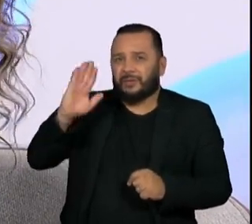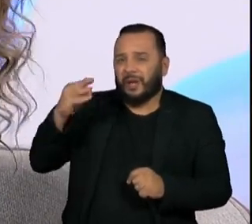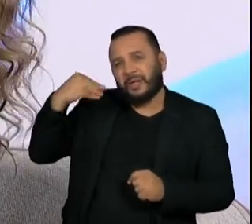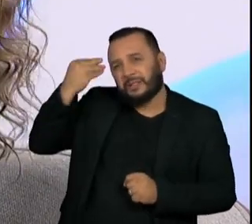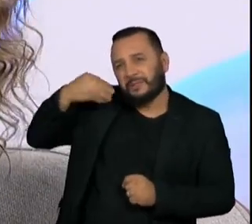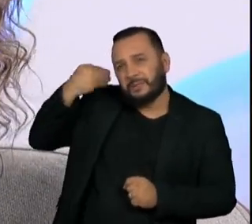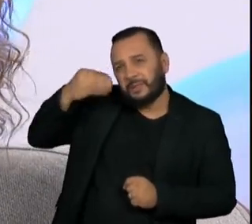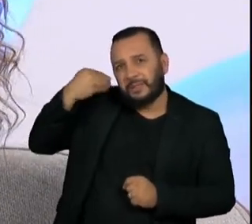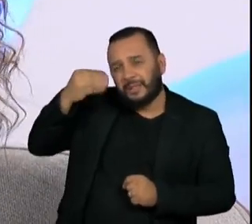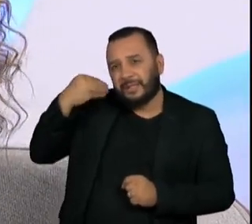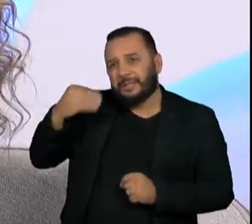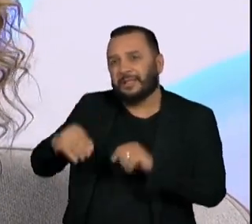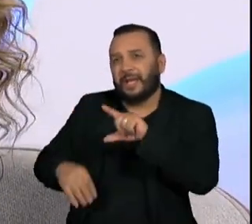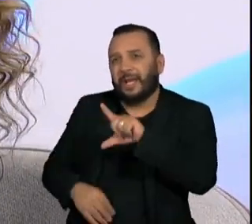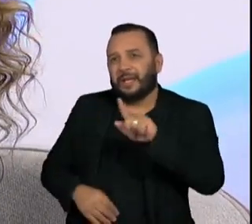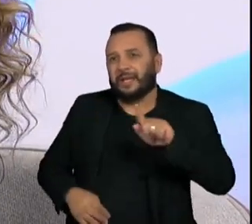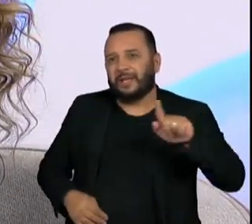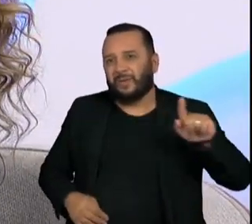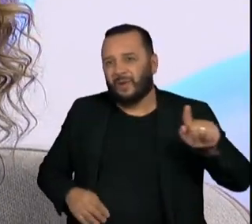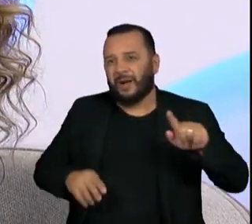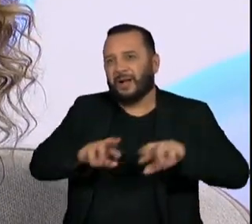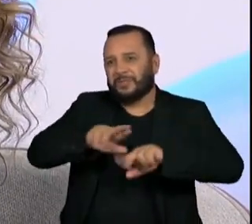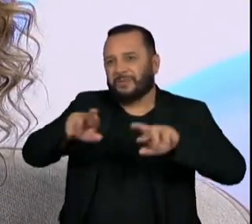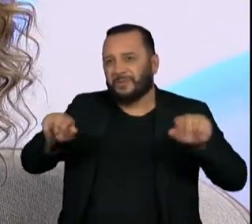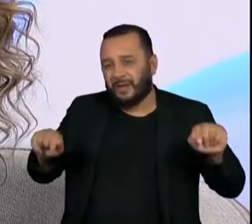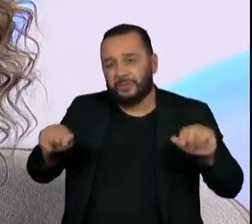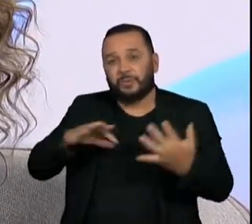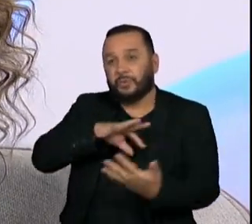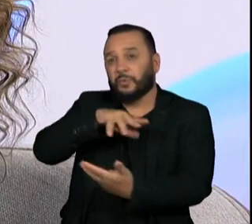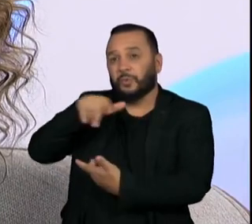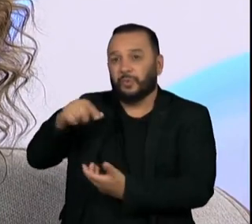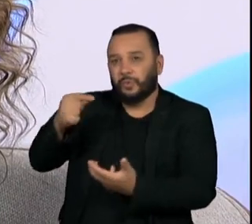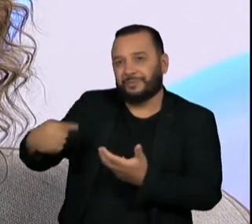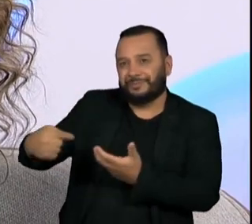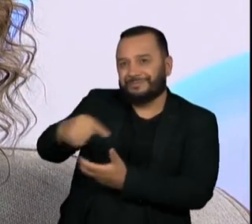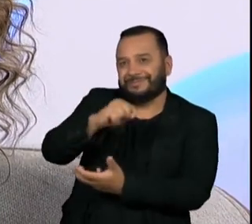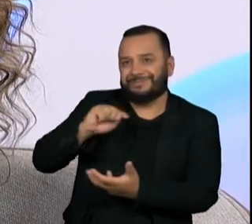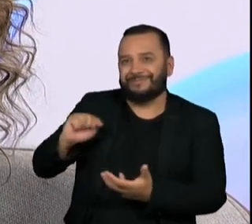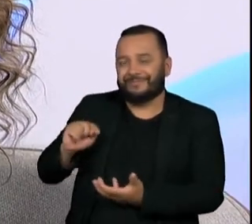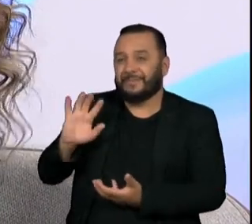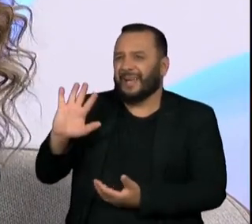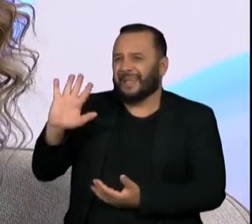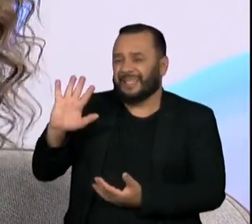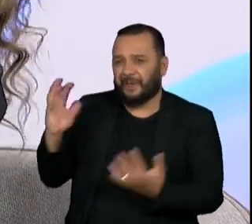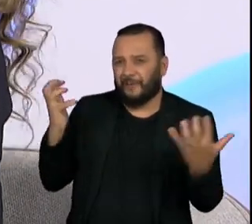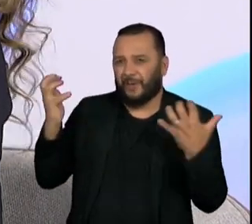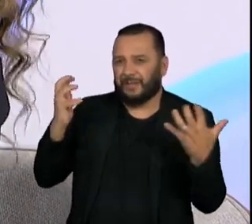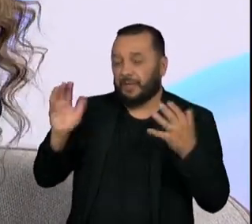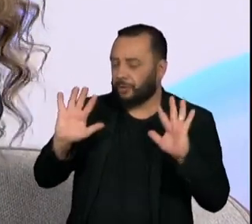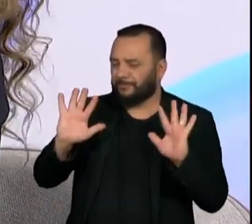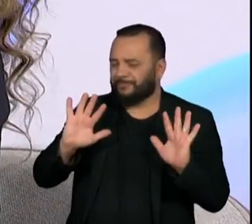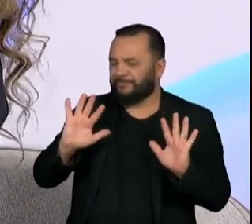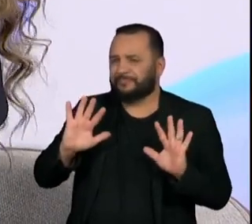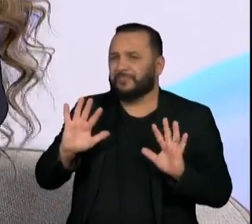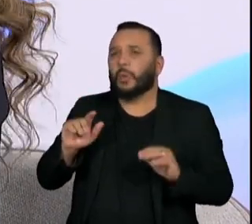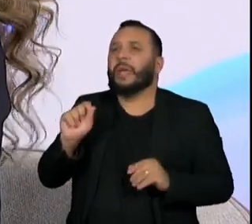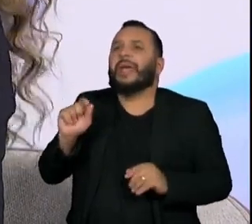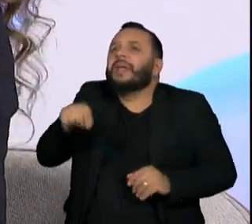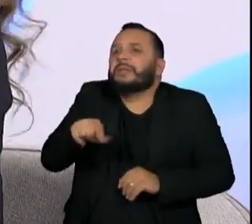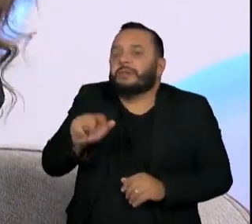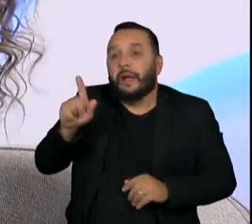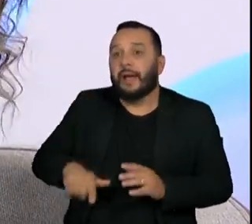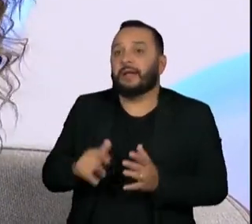de muitas linguagens mundiais e aí eu disse, o que é isso? É samba?